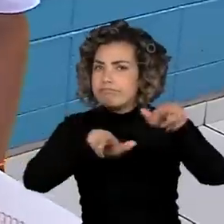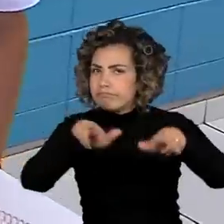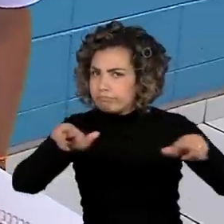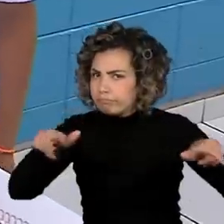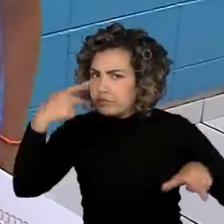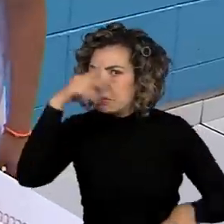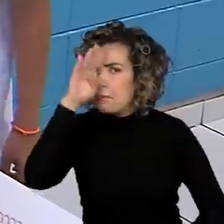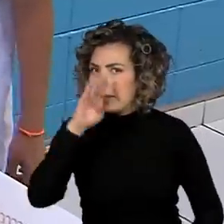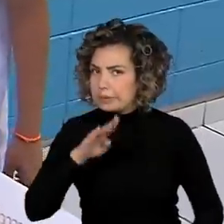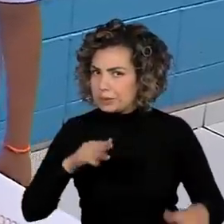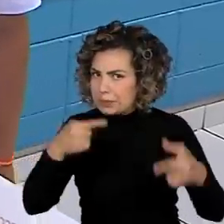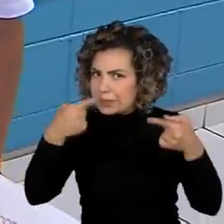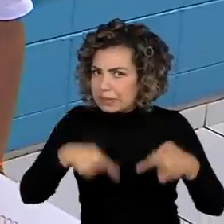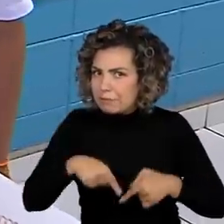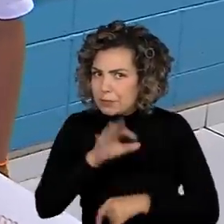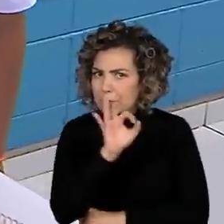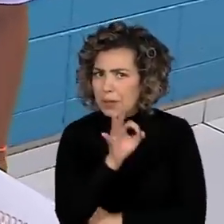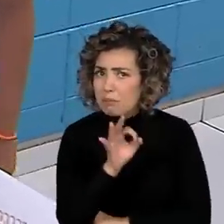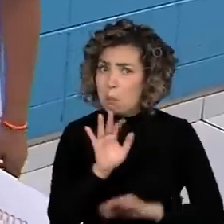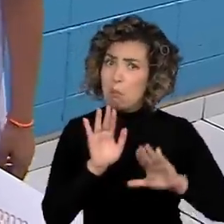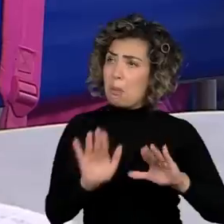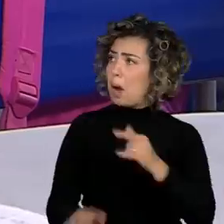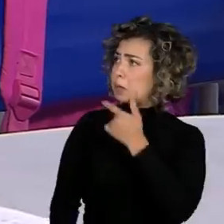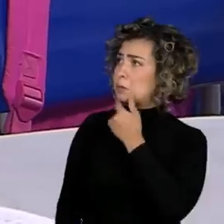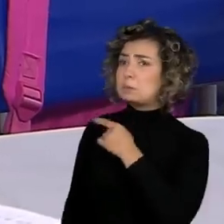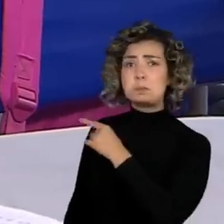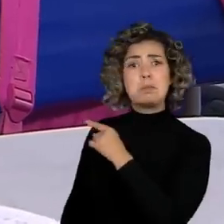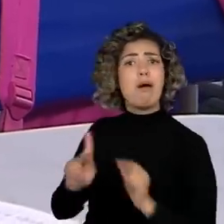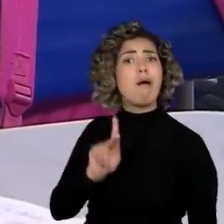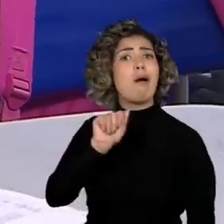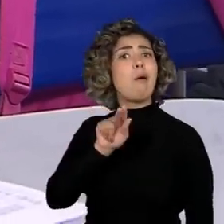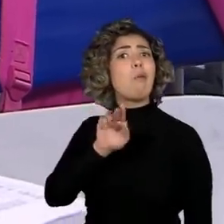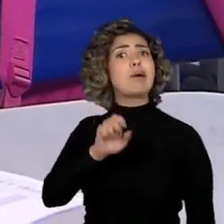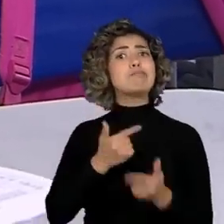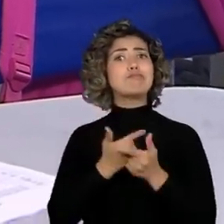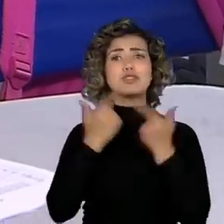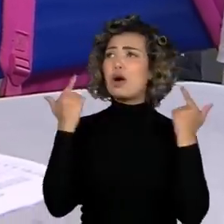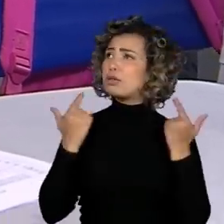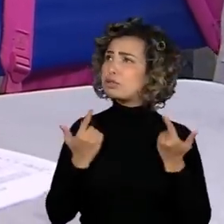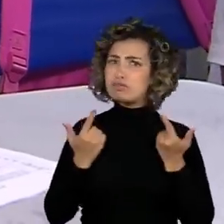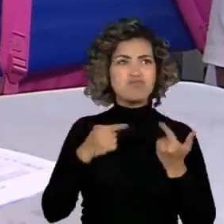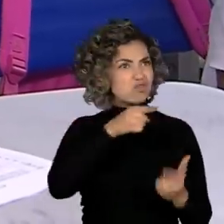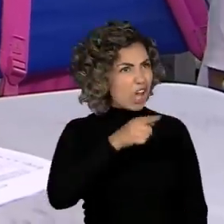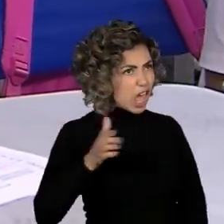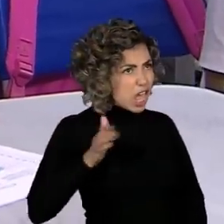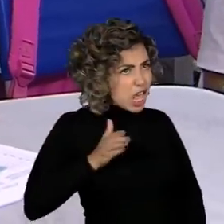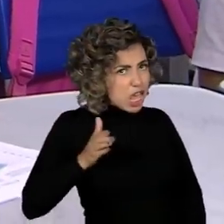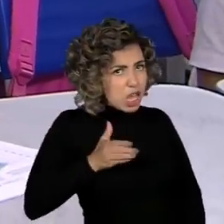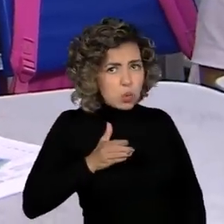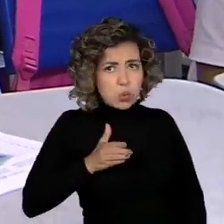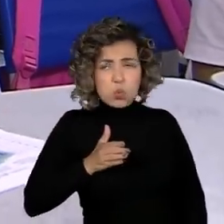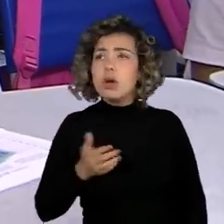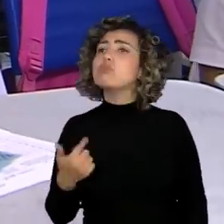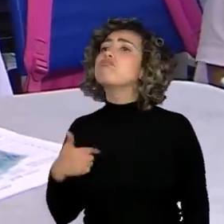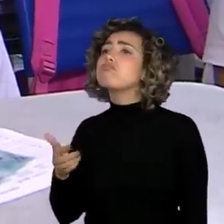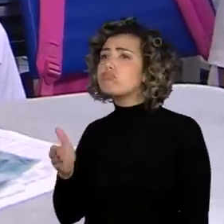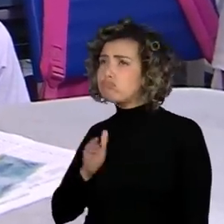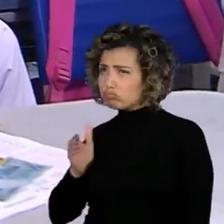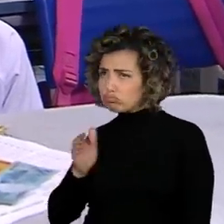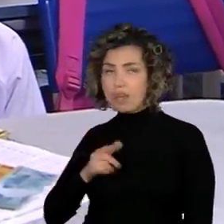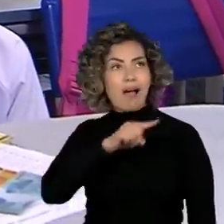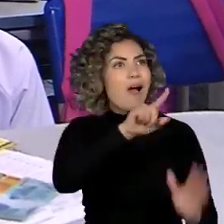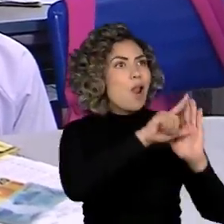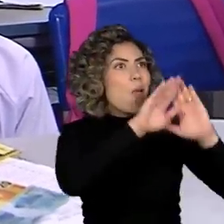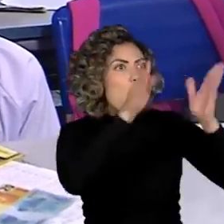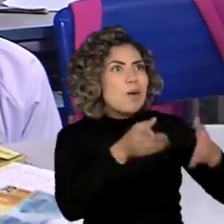não para o Cauê. Você se comportou bem, está rico. Sim. Vai pagar alguma coisa para mim na